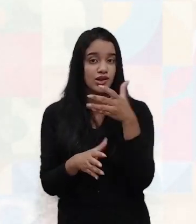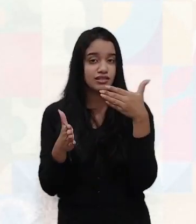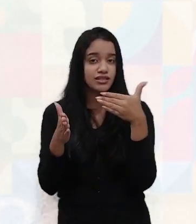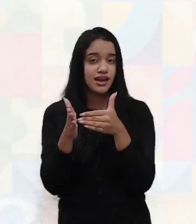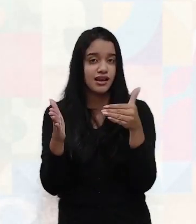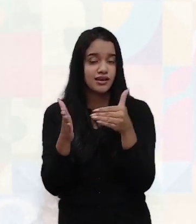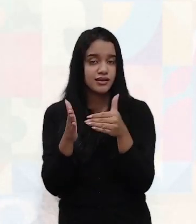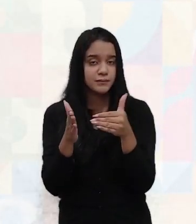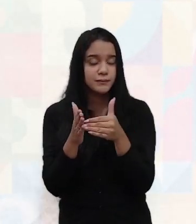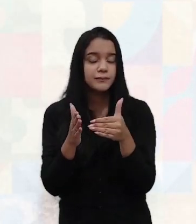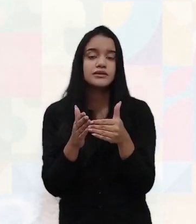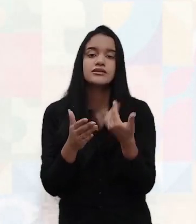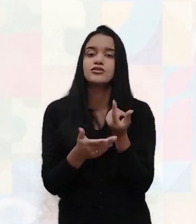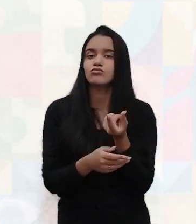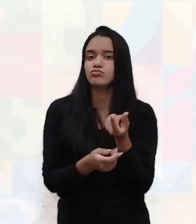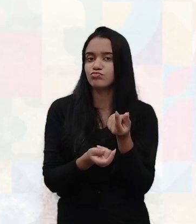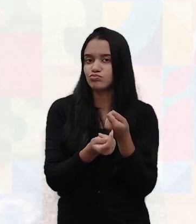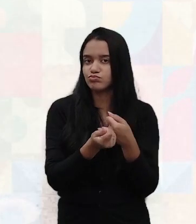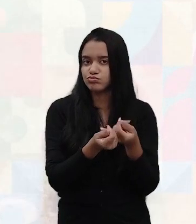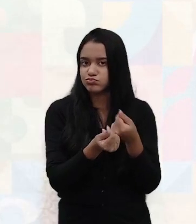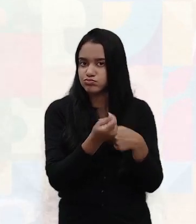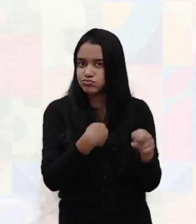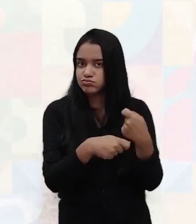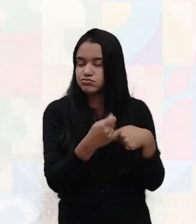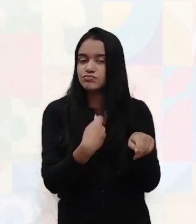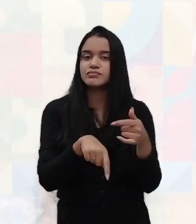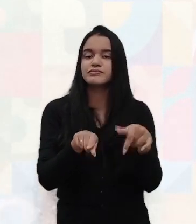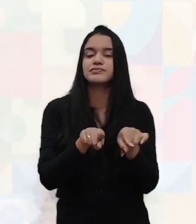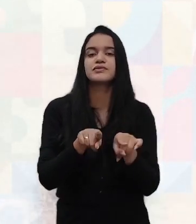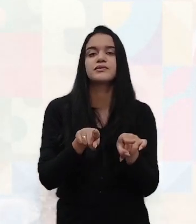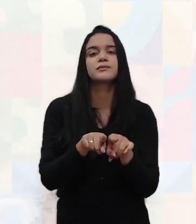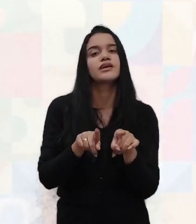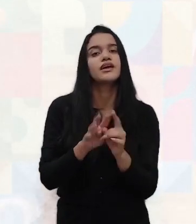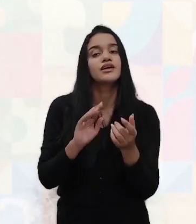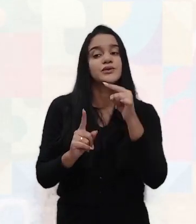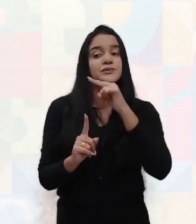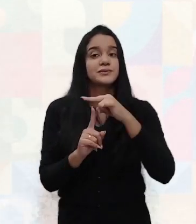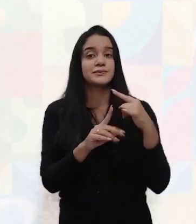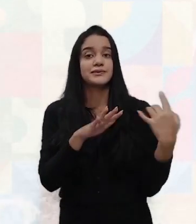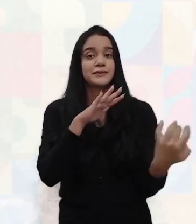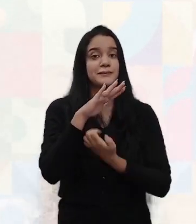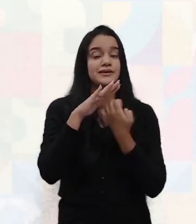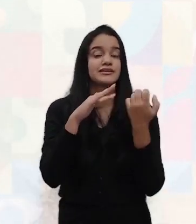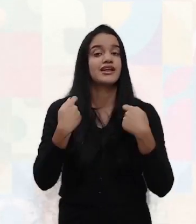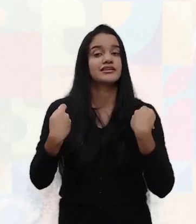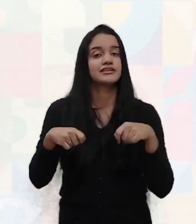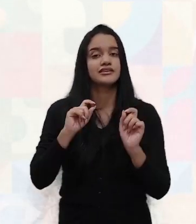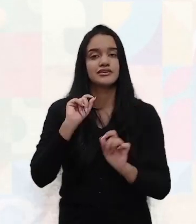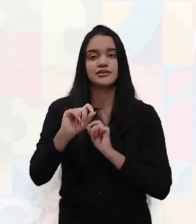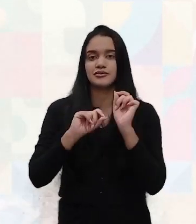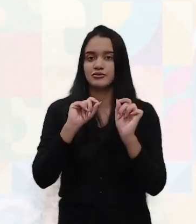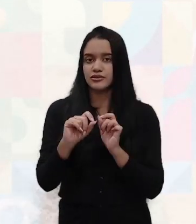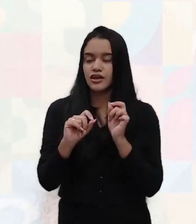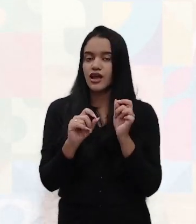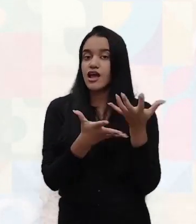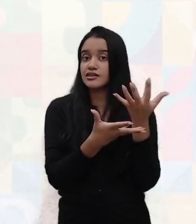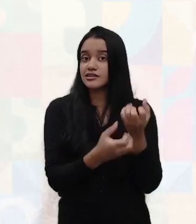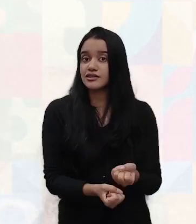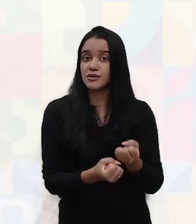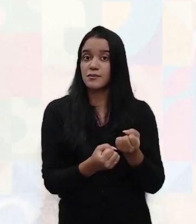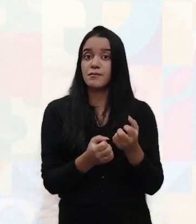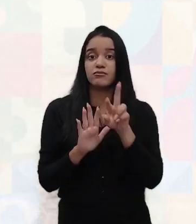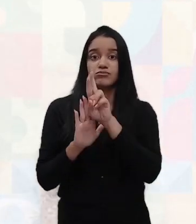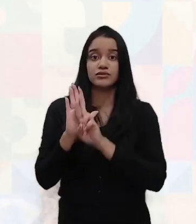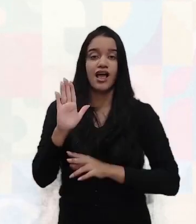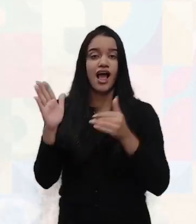faturamento para o Microempreendedor Individual. Para se enquadrar nesse tipo de empresa, é necessário receber receita bruta até